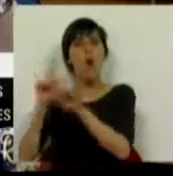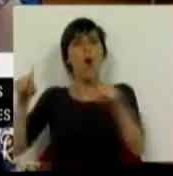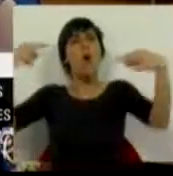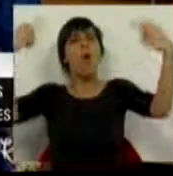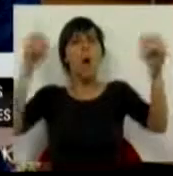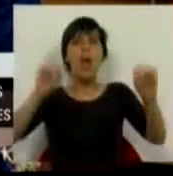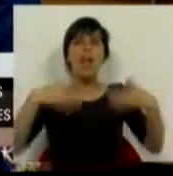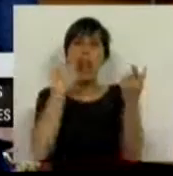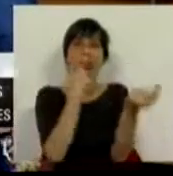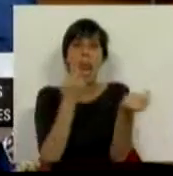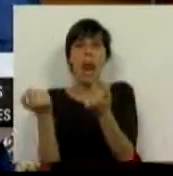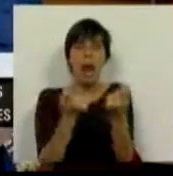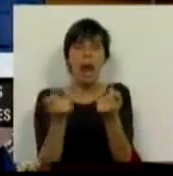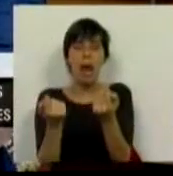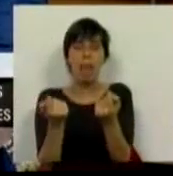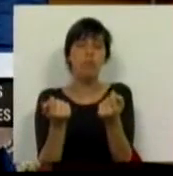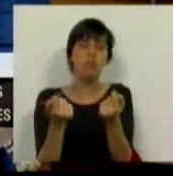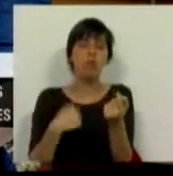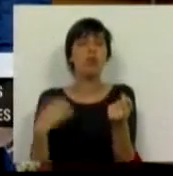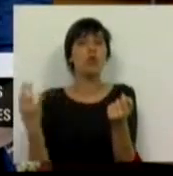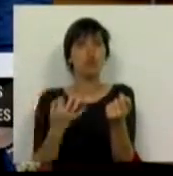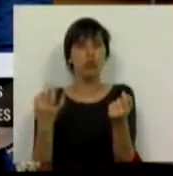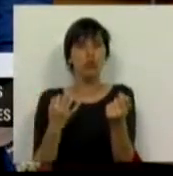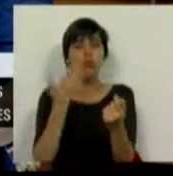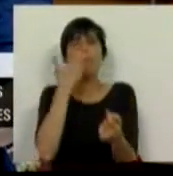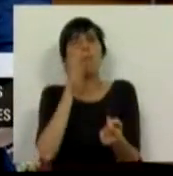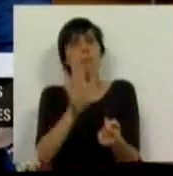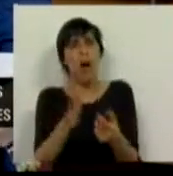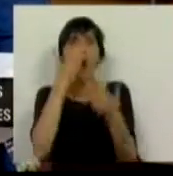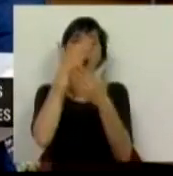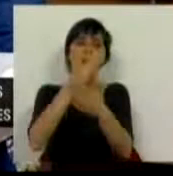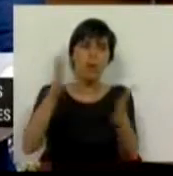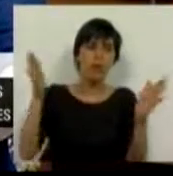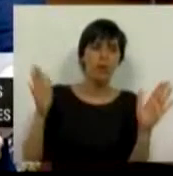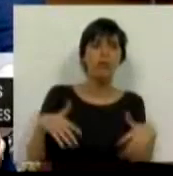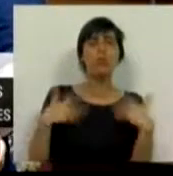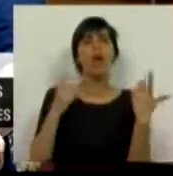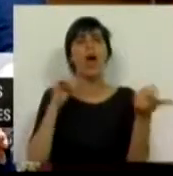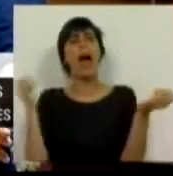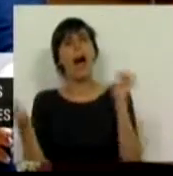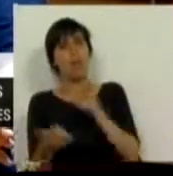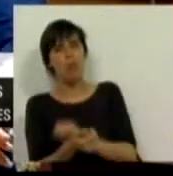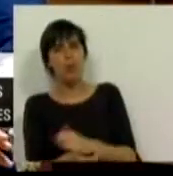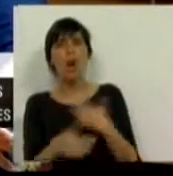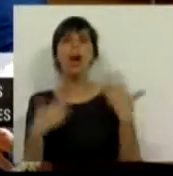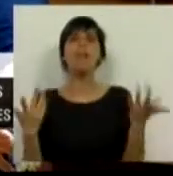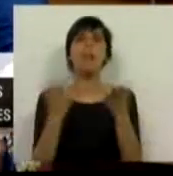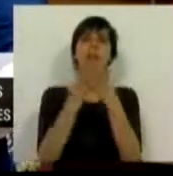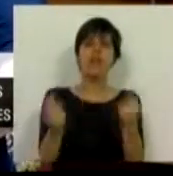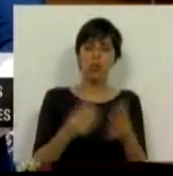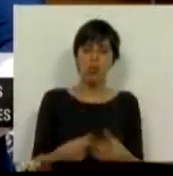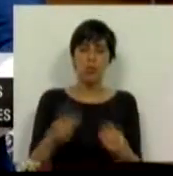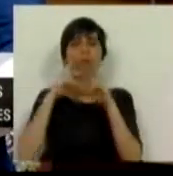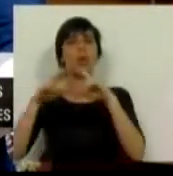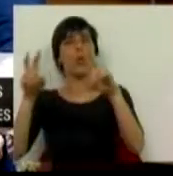iniciativas do género tivemos uma atitude de abertura à mudança das soluções